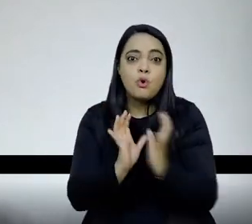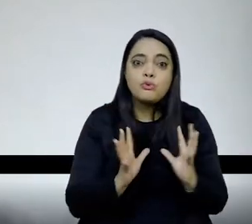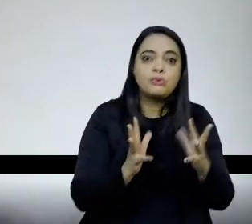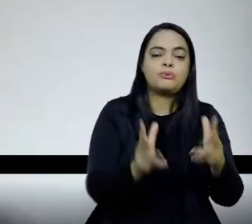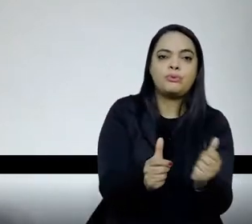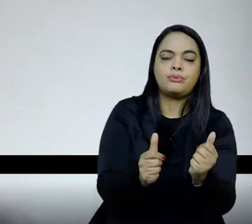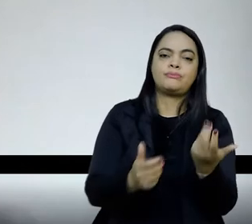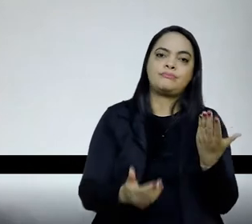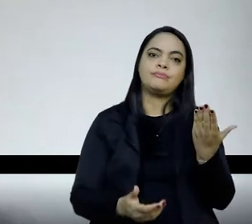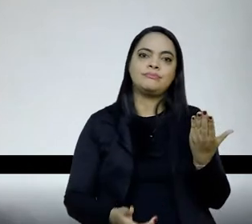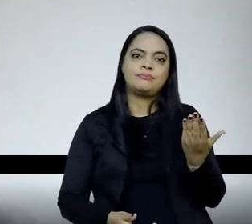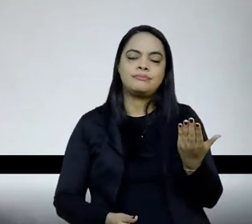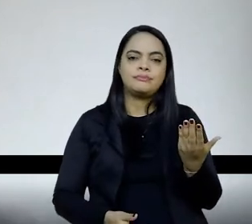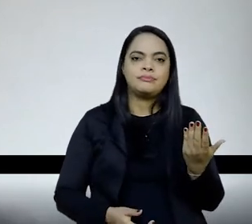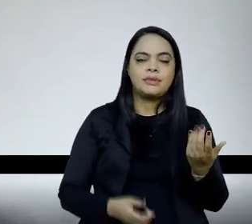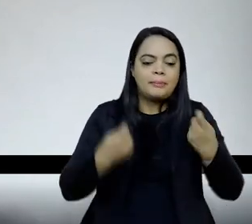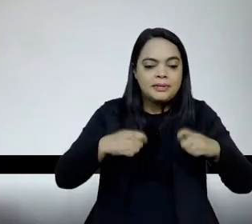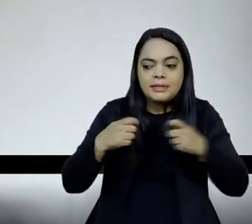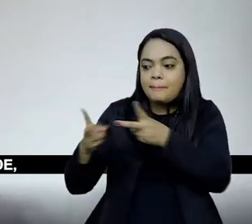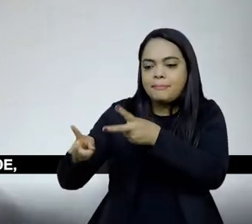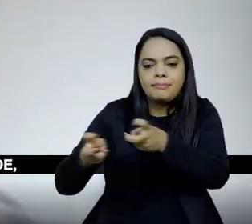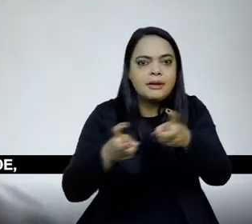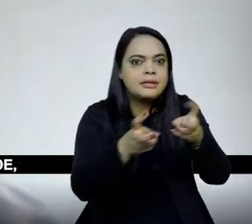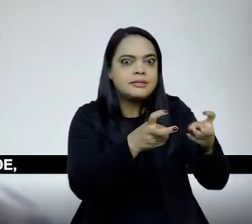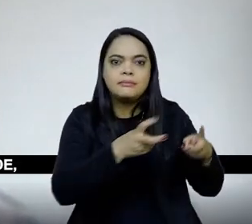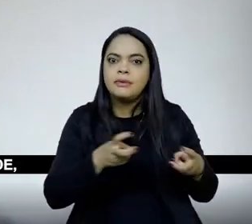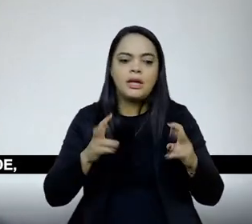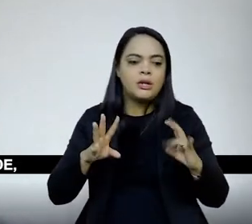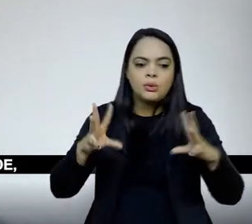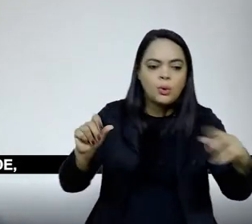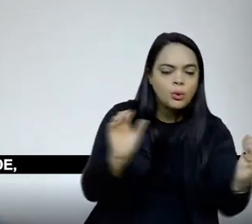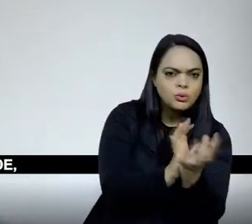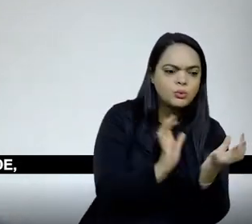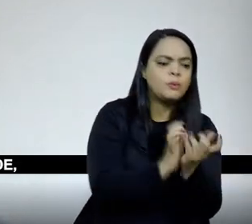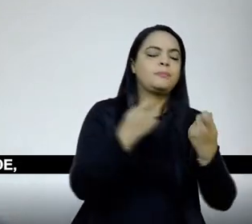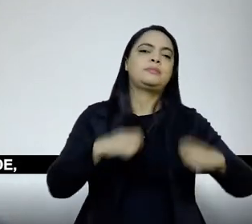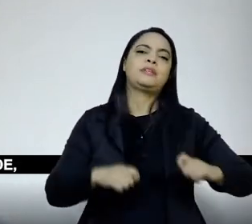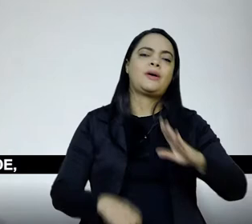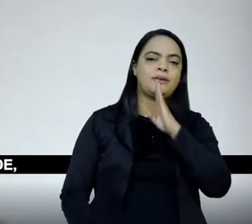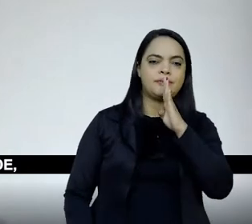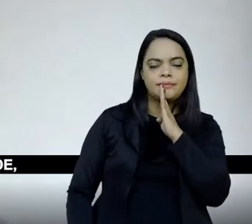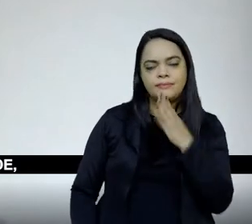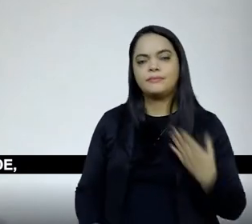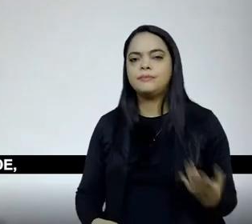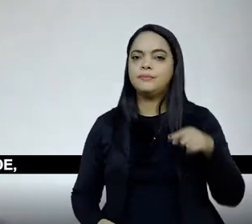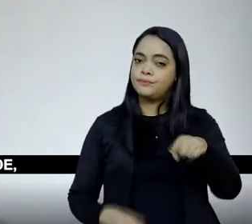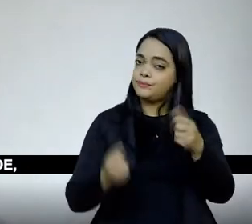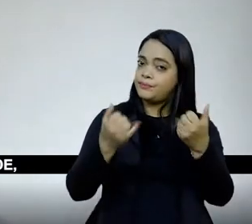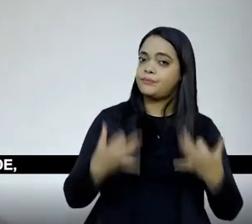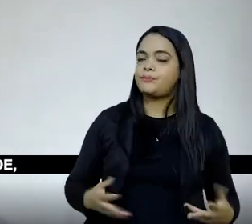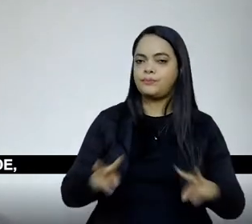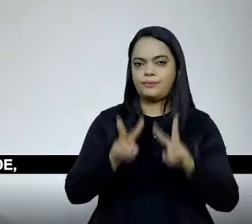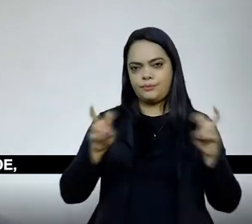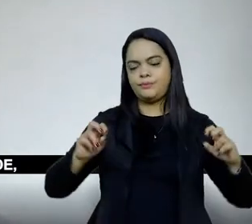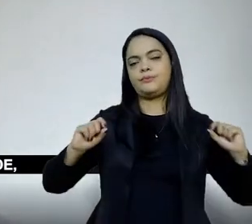lá, muitas vezes, onde elas não são perceptíveis, né? Então, a questão, como você estava discutindo, o que eu falando, a tem